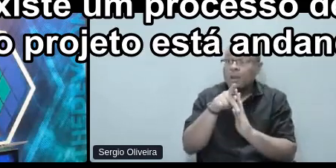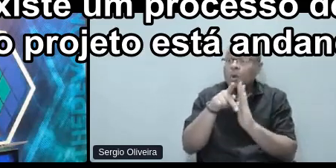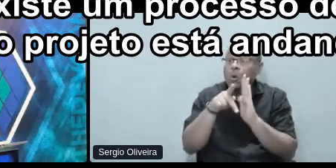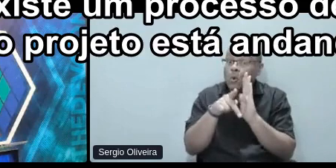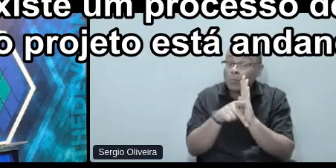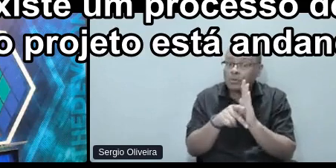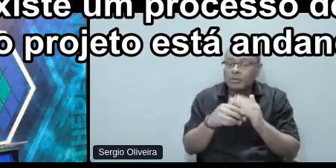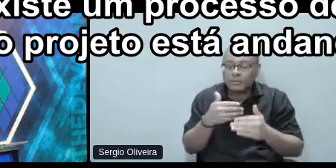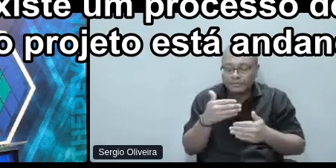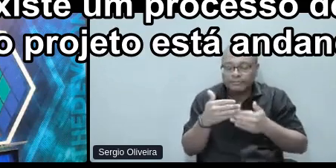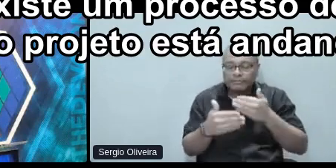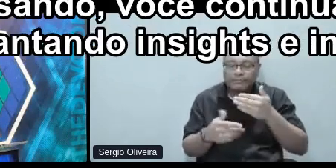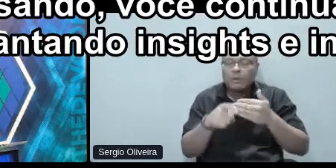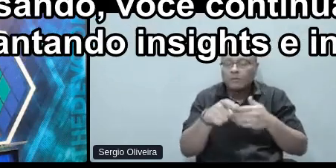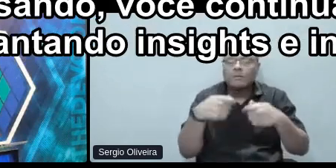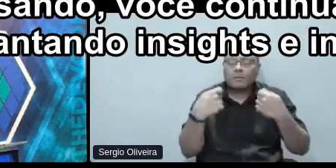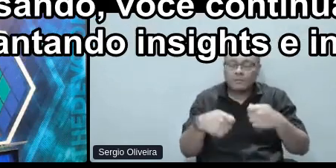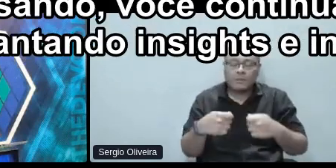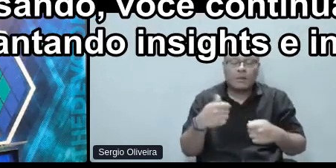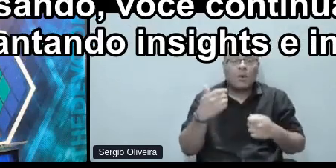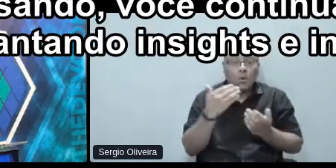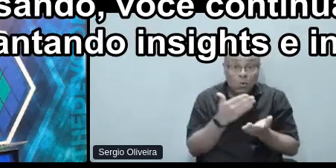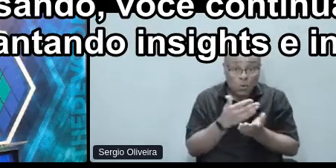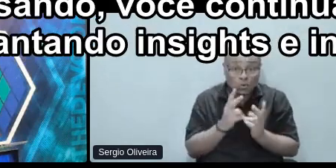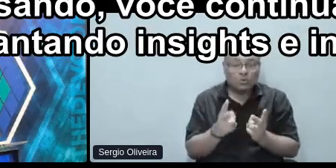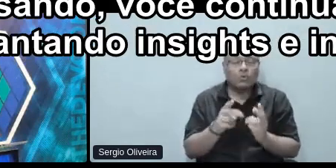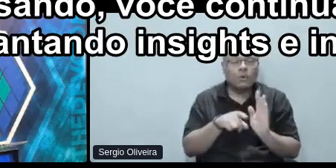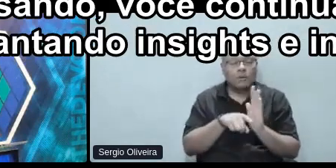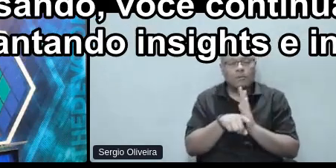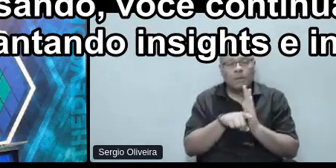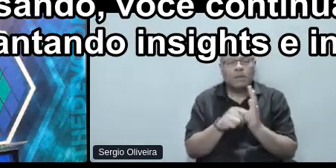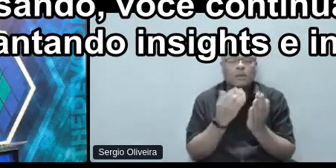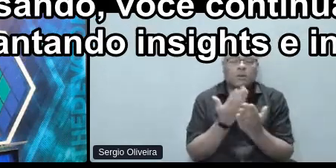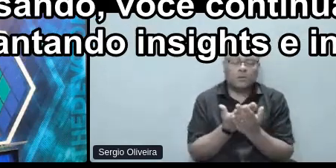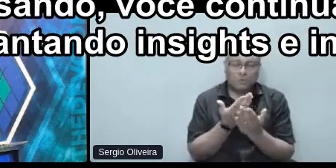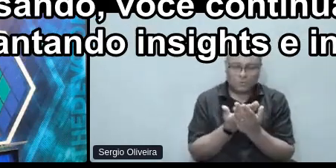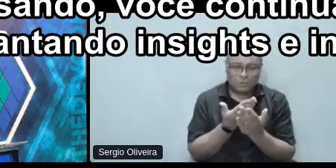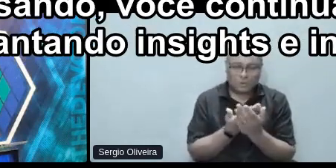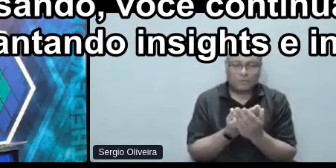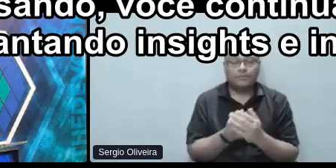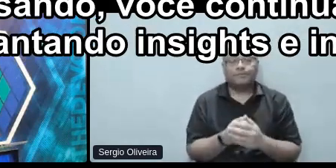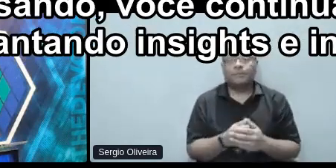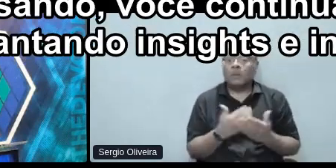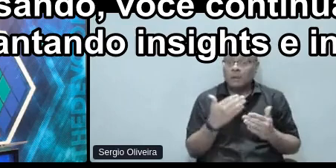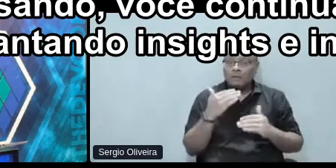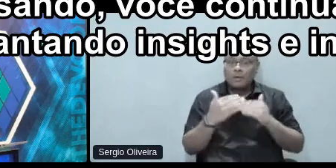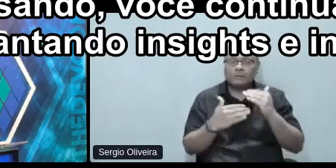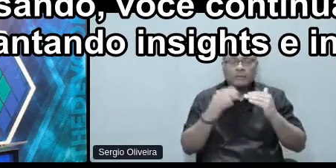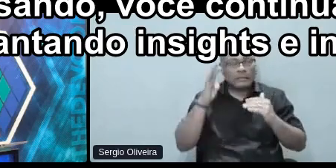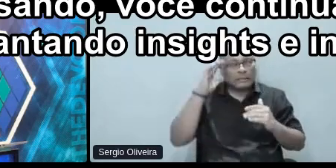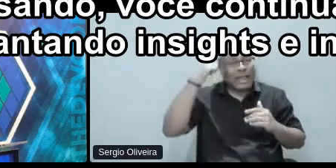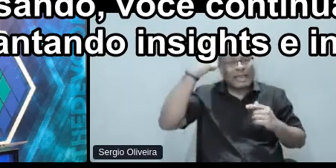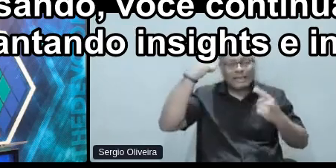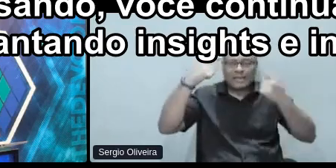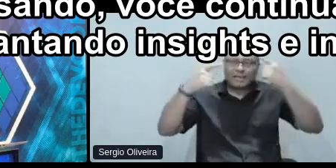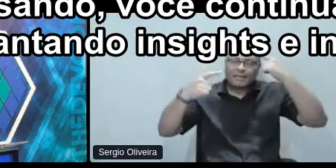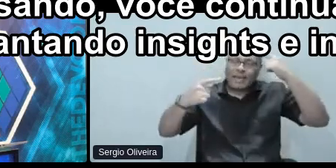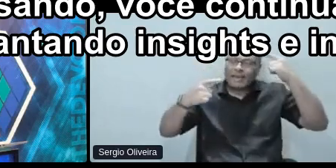andando, você continua pesquisando, você continua estudando e vai levantando insights e